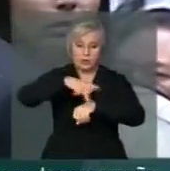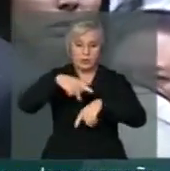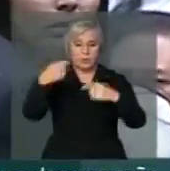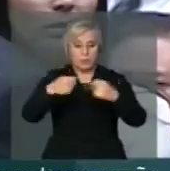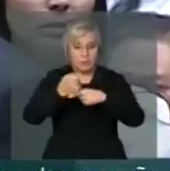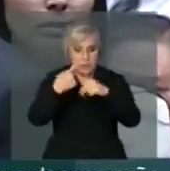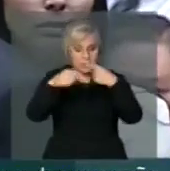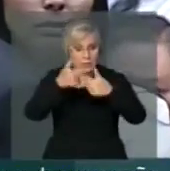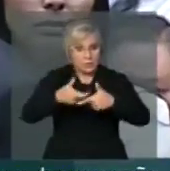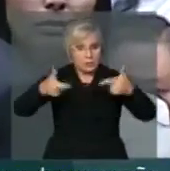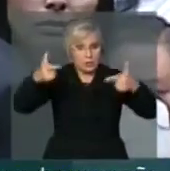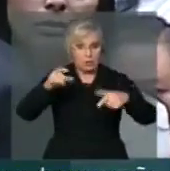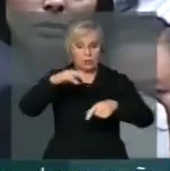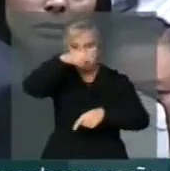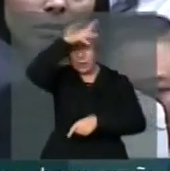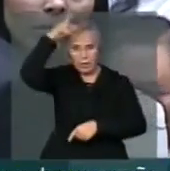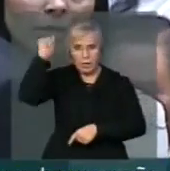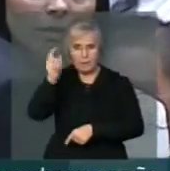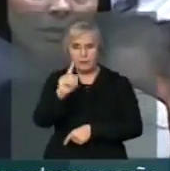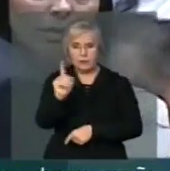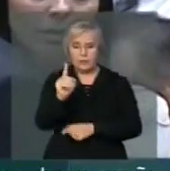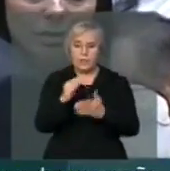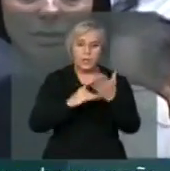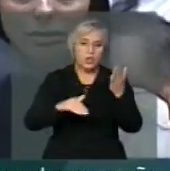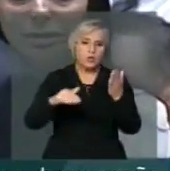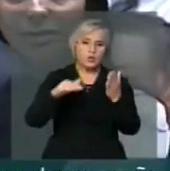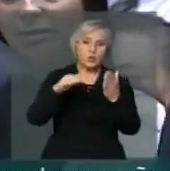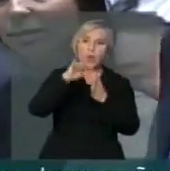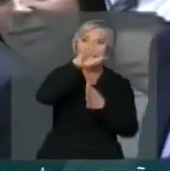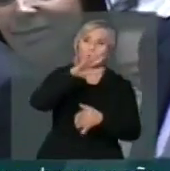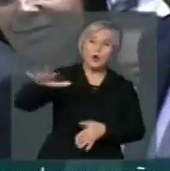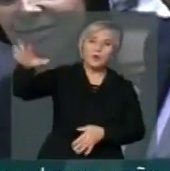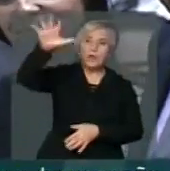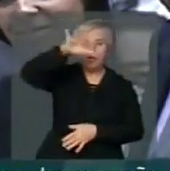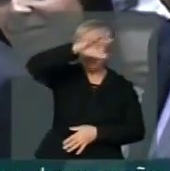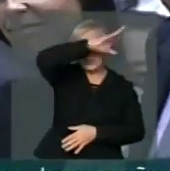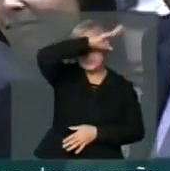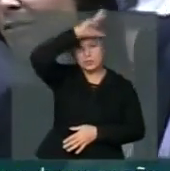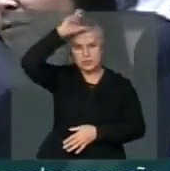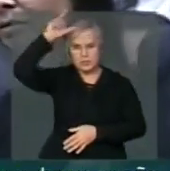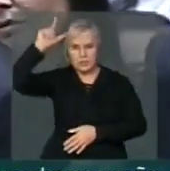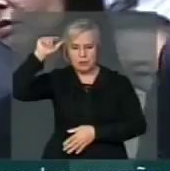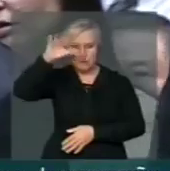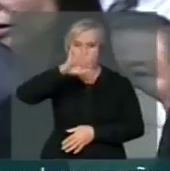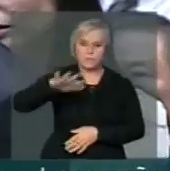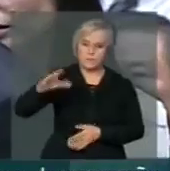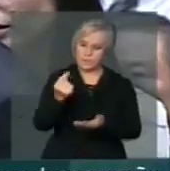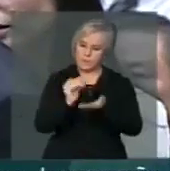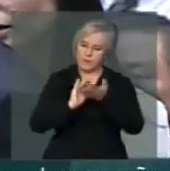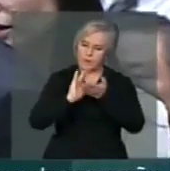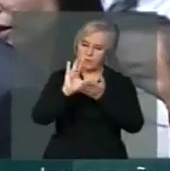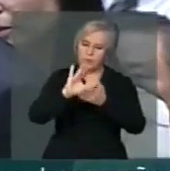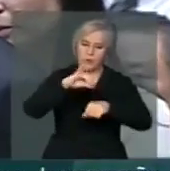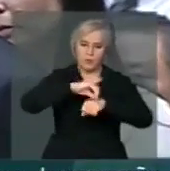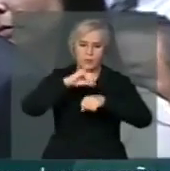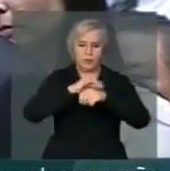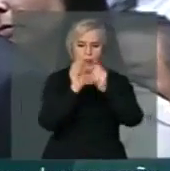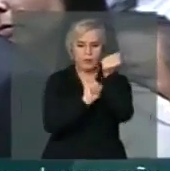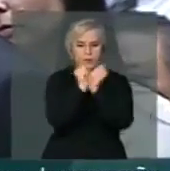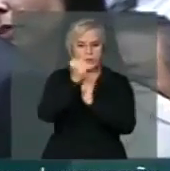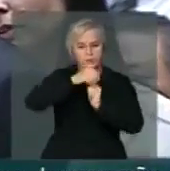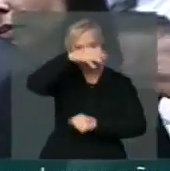desenvolvimento e não é só Amazonas, mas toda a região amazônica. Os incentivos foram dados ao polo industrial de Manaus